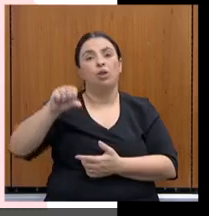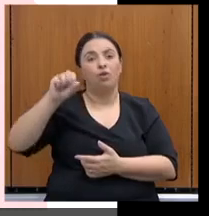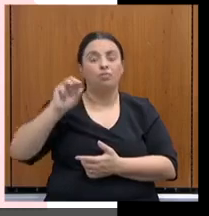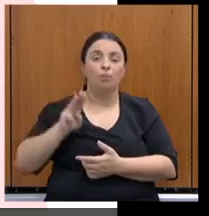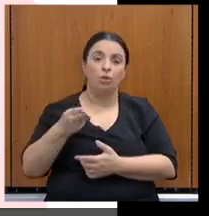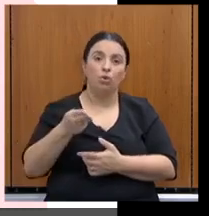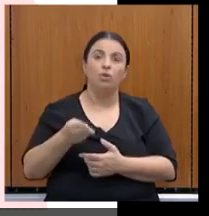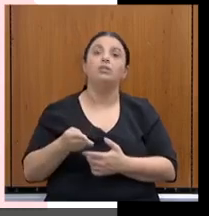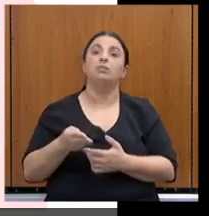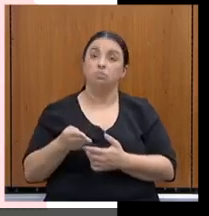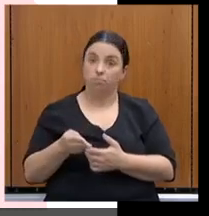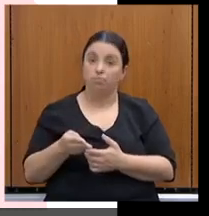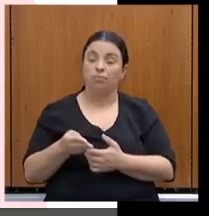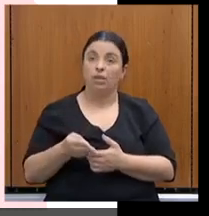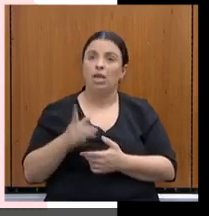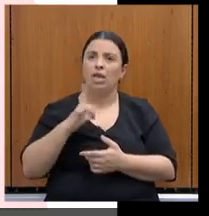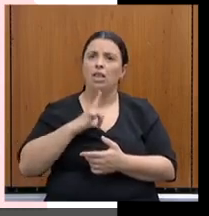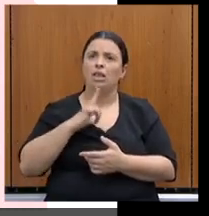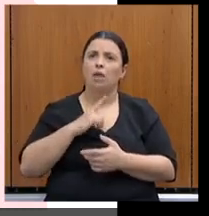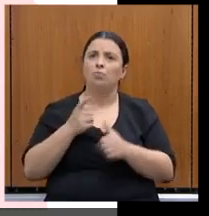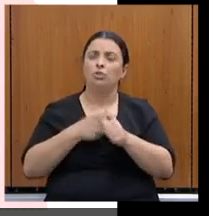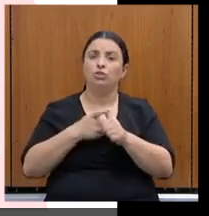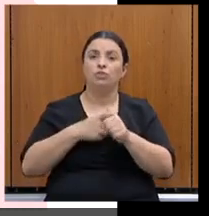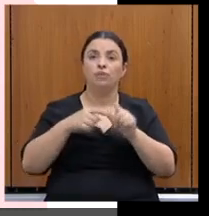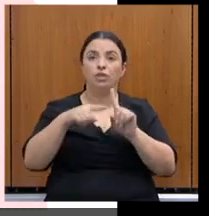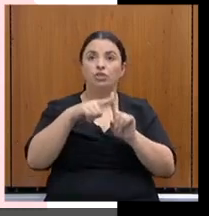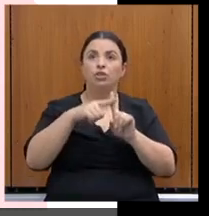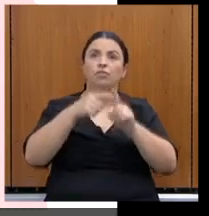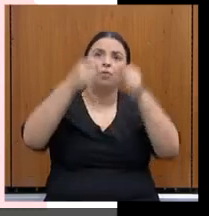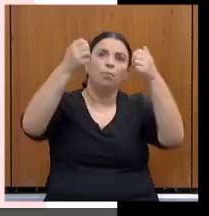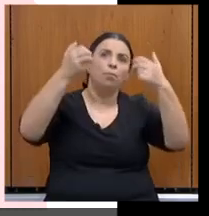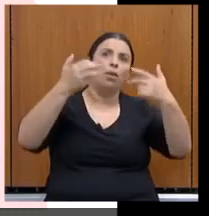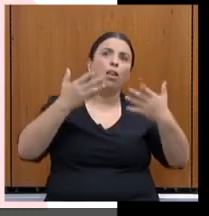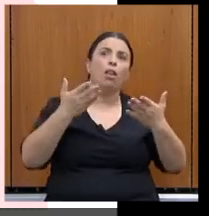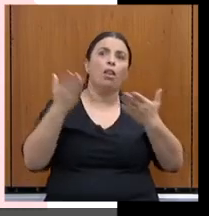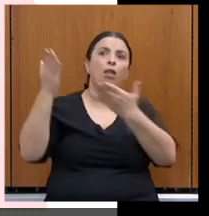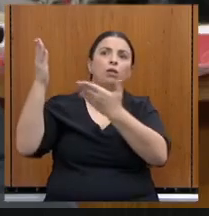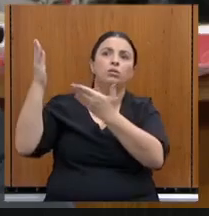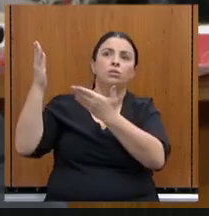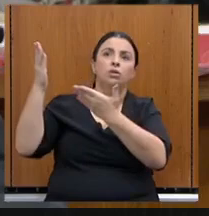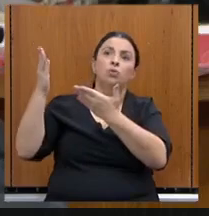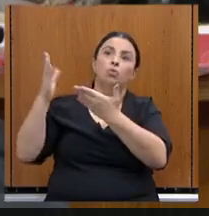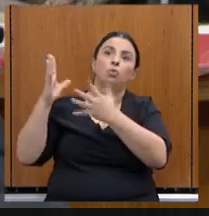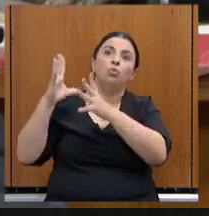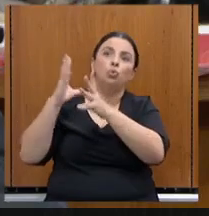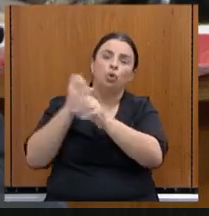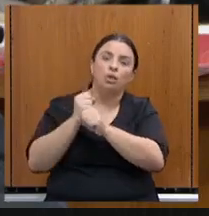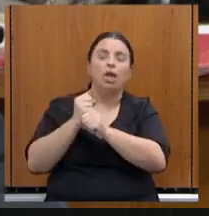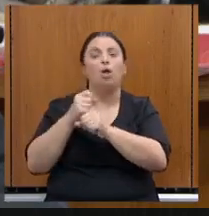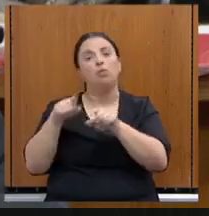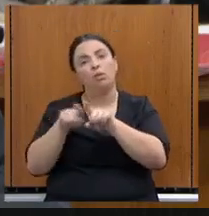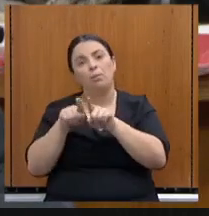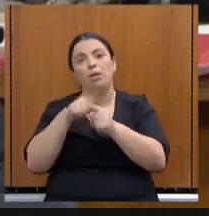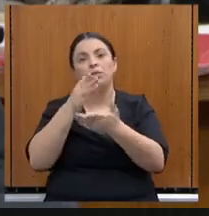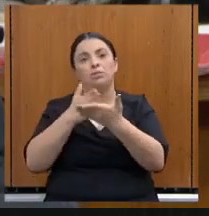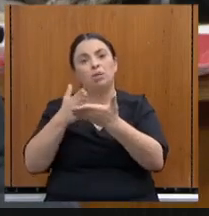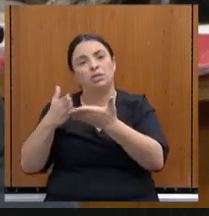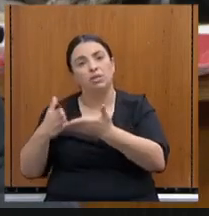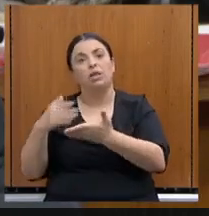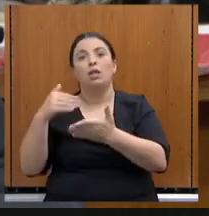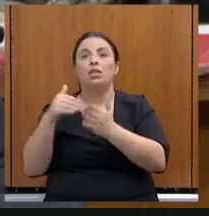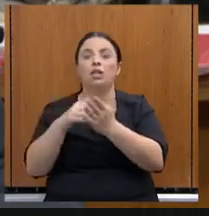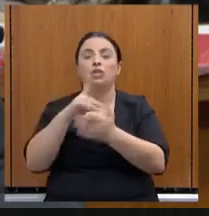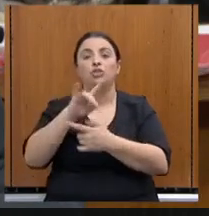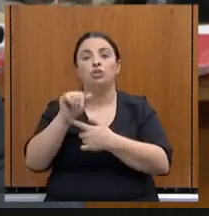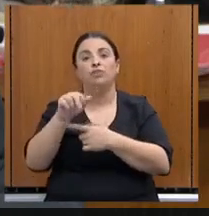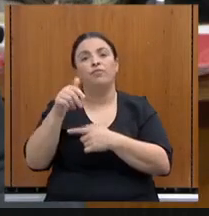ali demonstrado, tanto o valor total quanto o valor da parcela, o valor arrecadado. Então, até dia 25 de junho, nós